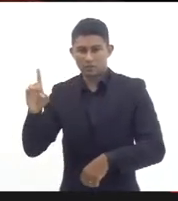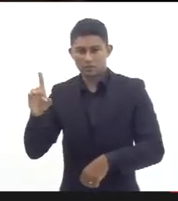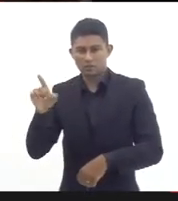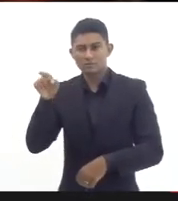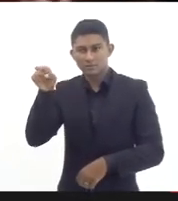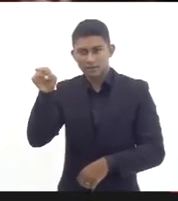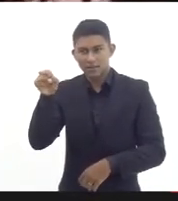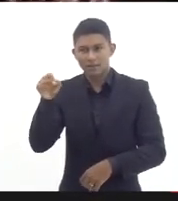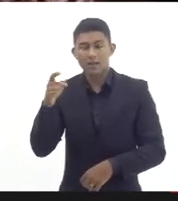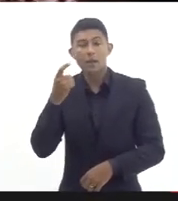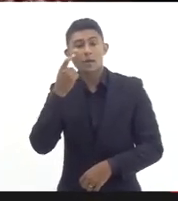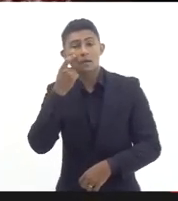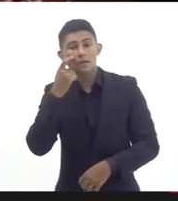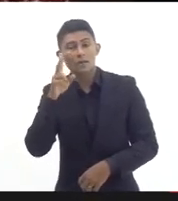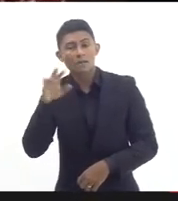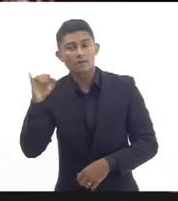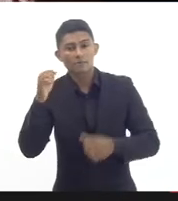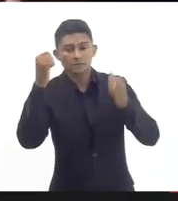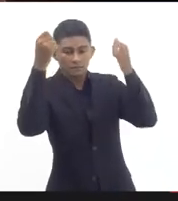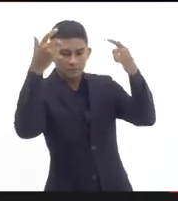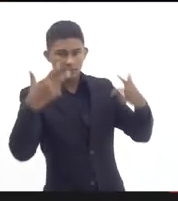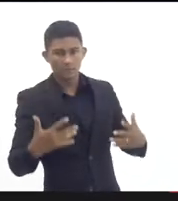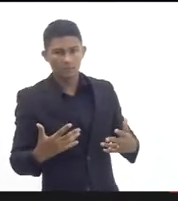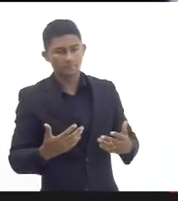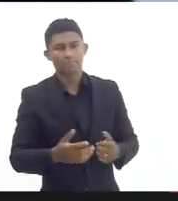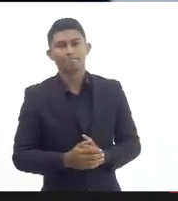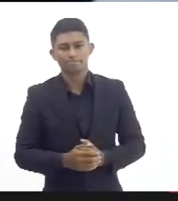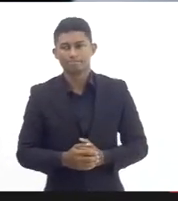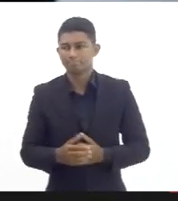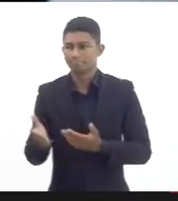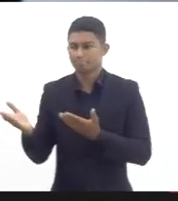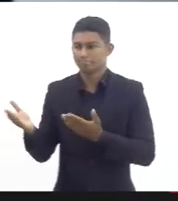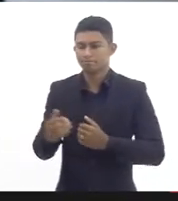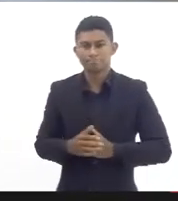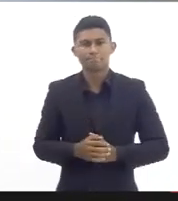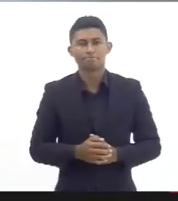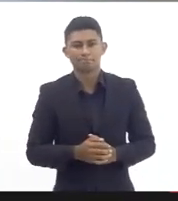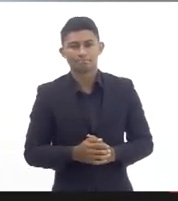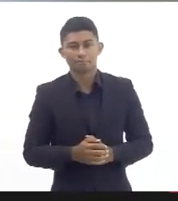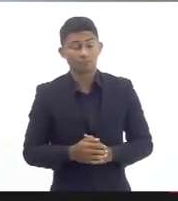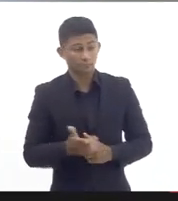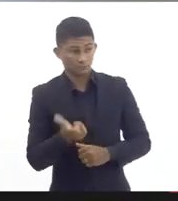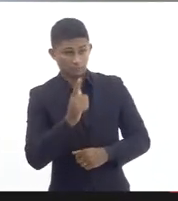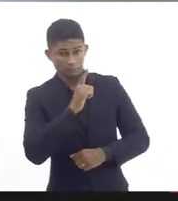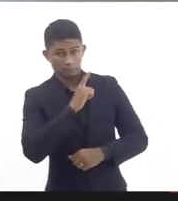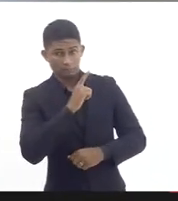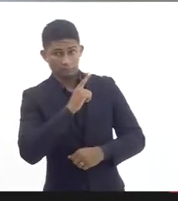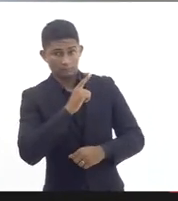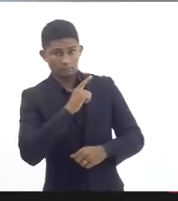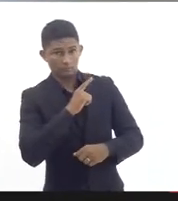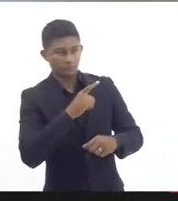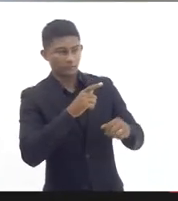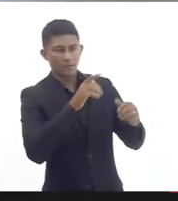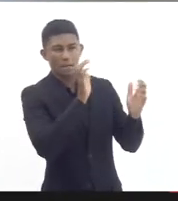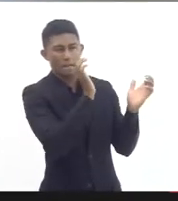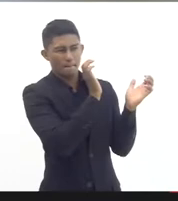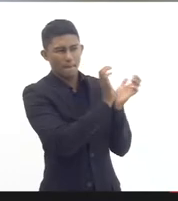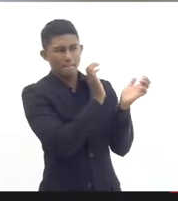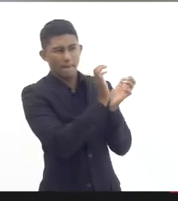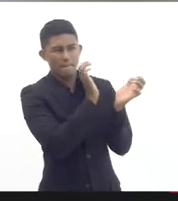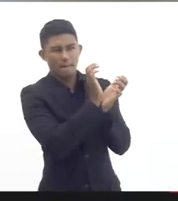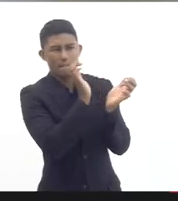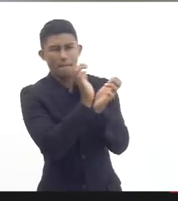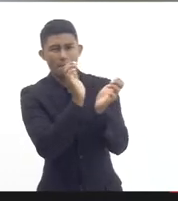e ela vai passar que ela está com isso aqui na frente dela então a gente tem 53 mil turmas mas quando a gente fala de